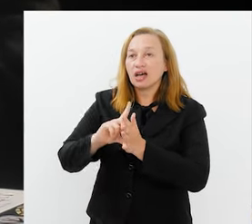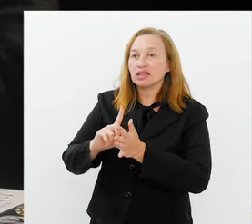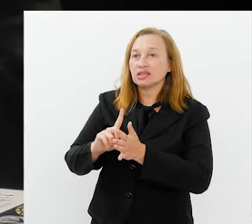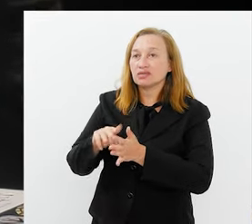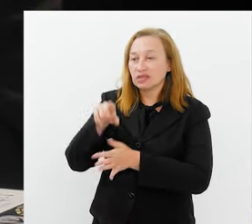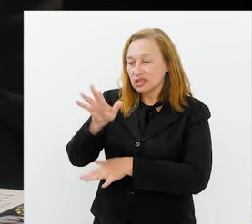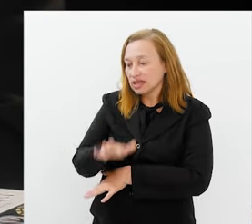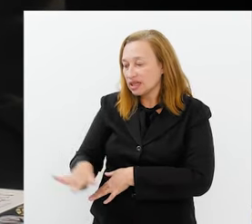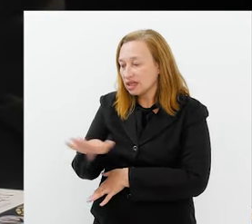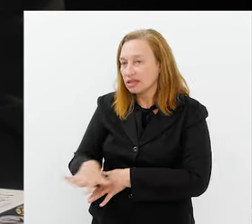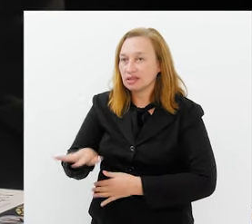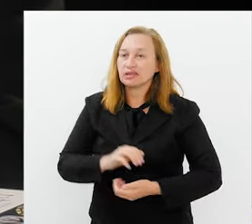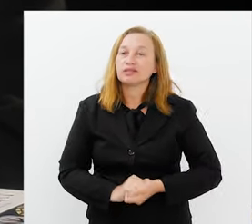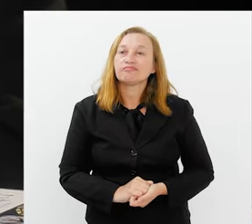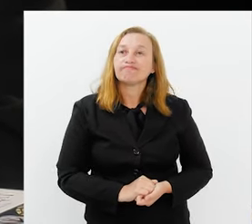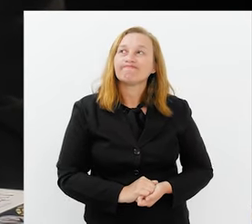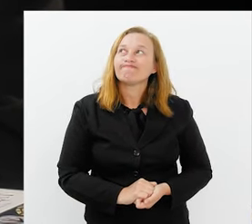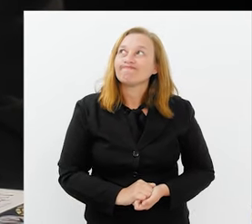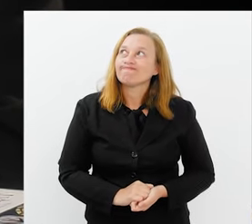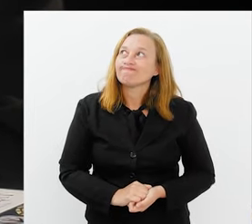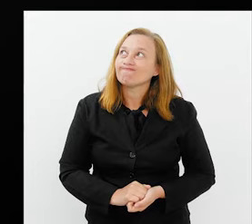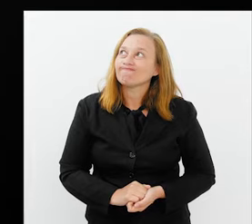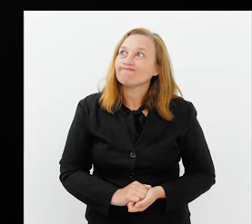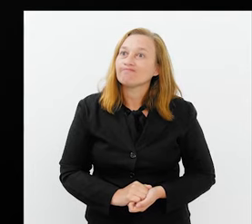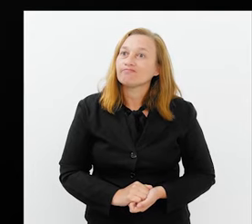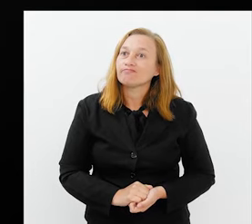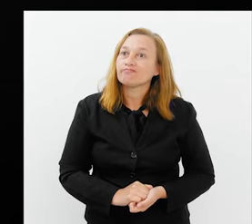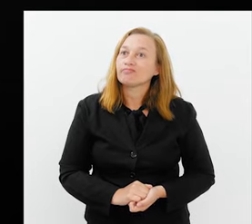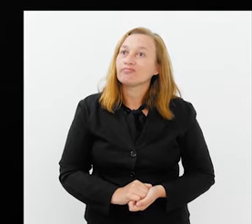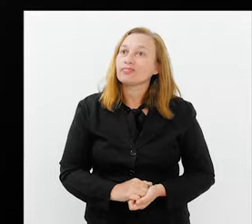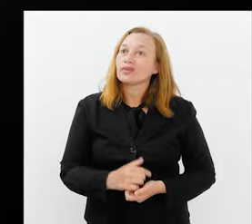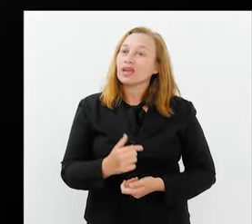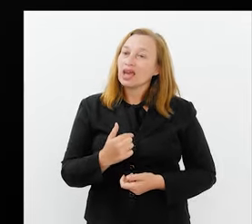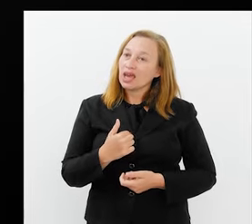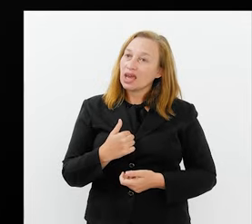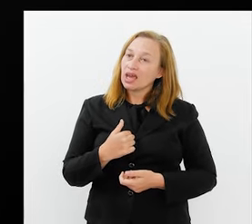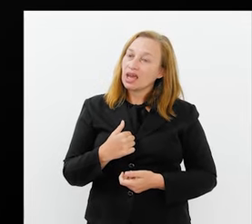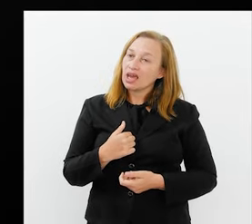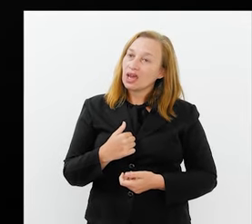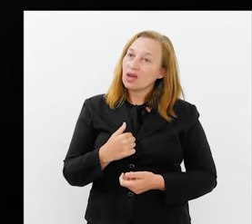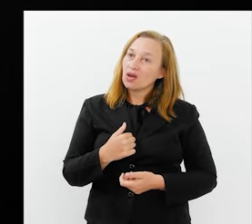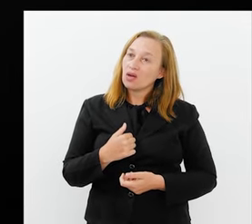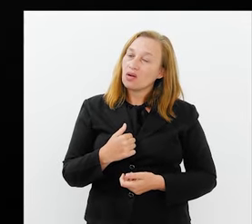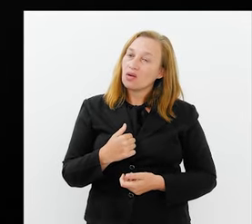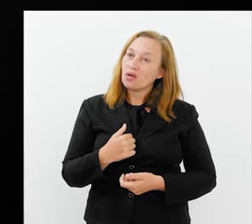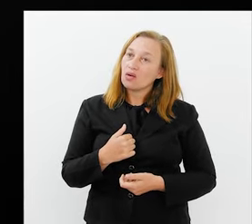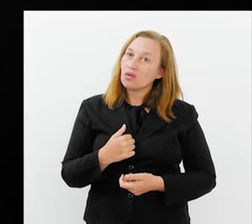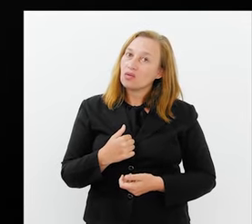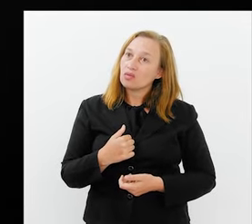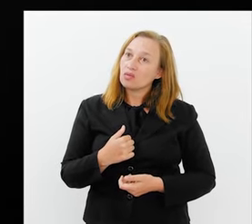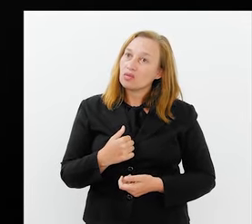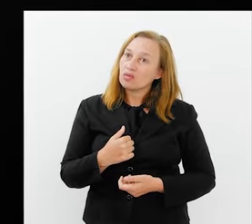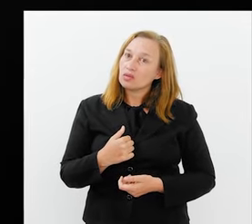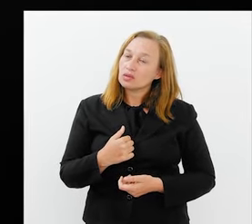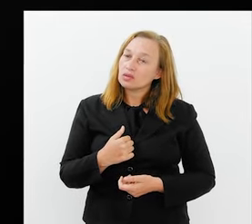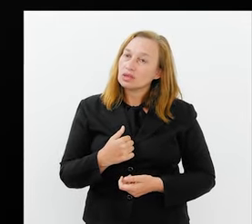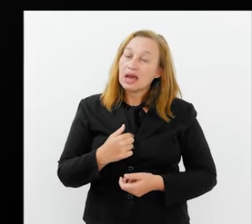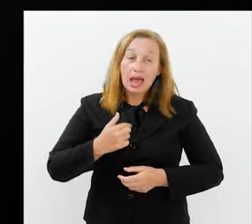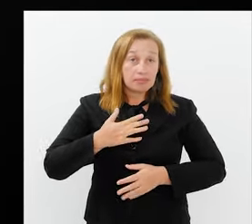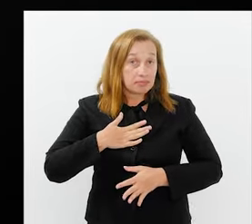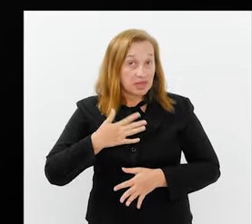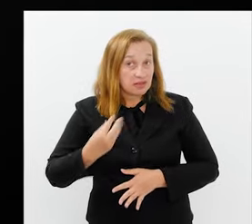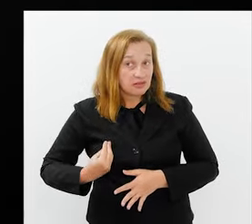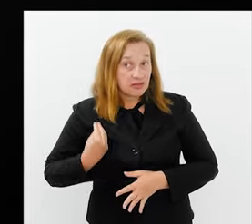hoje para o Jorginho menino? Nossa, senhor. Eu nasci num domingo